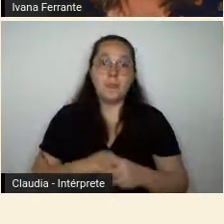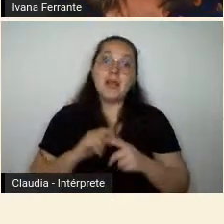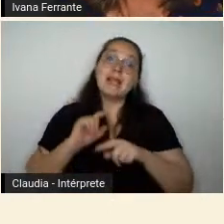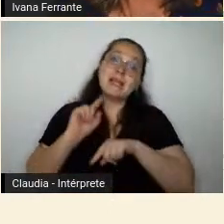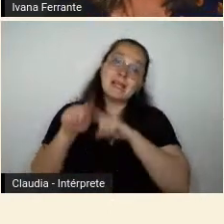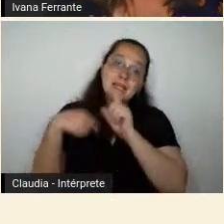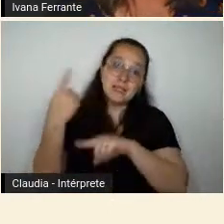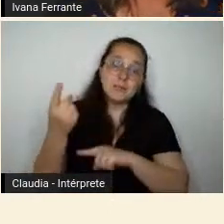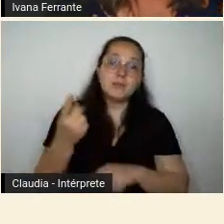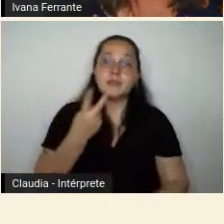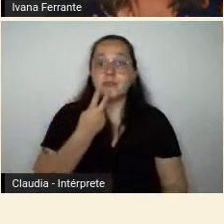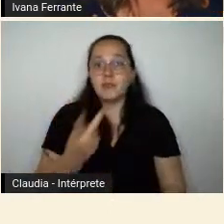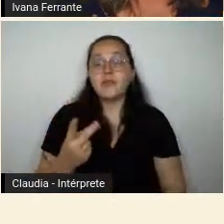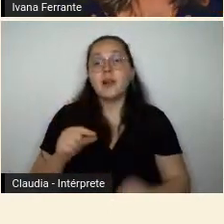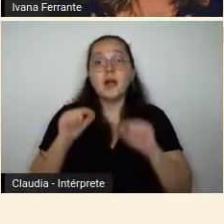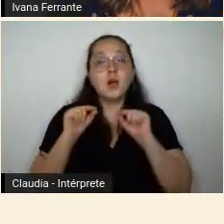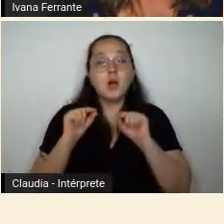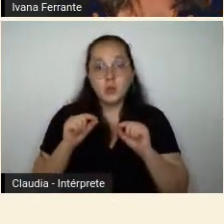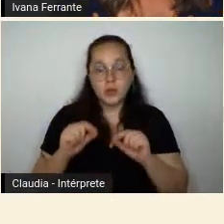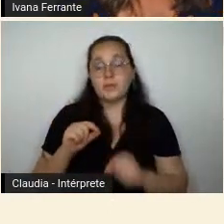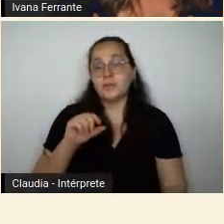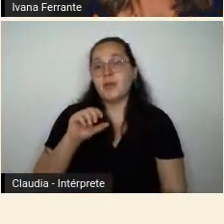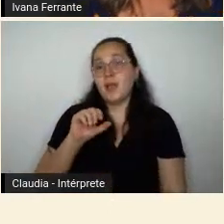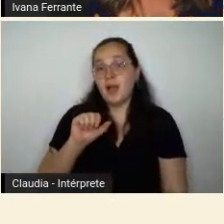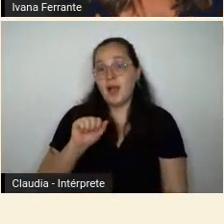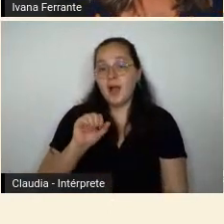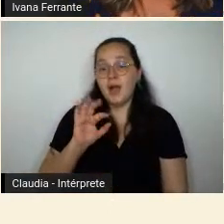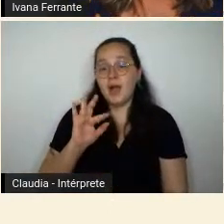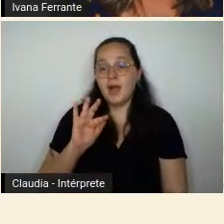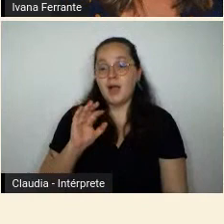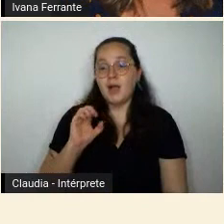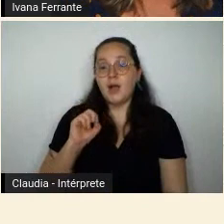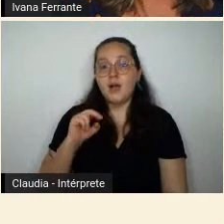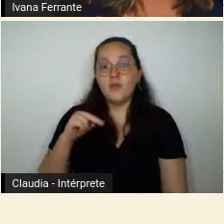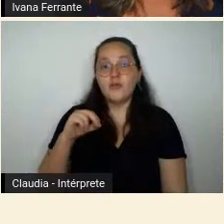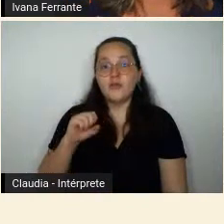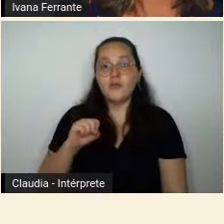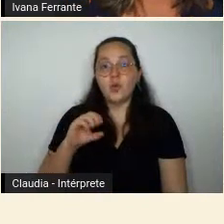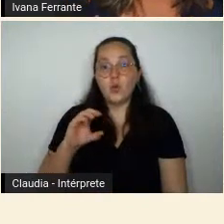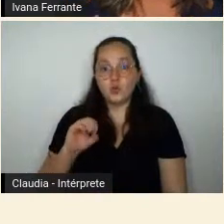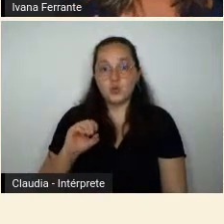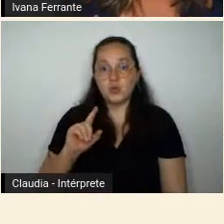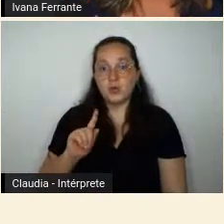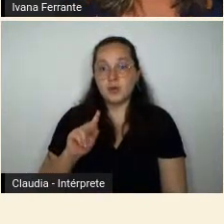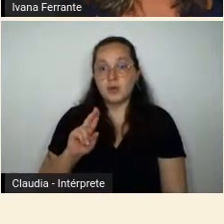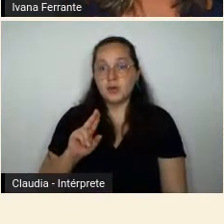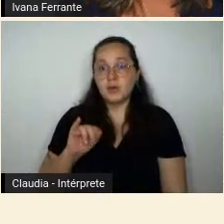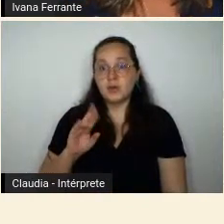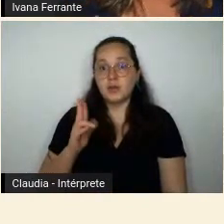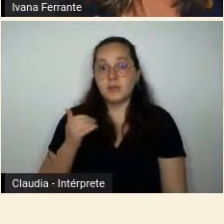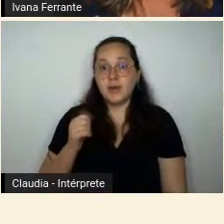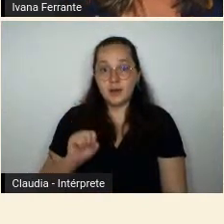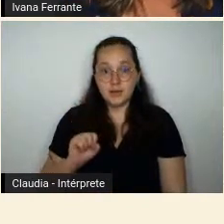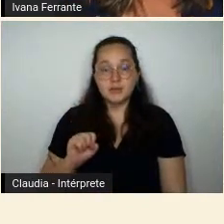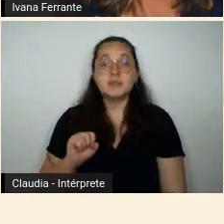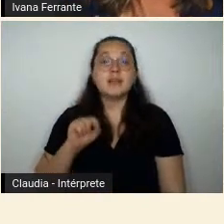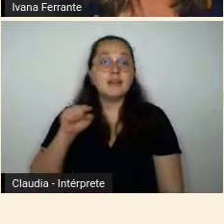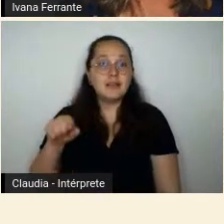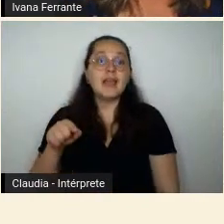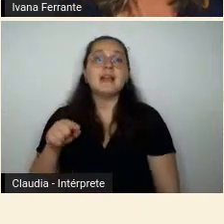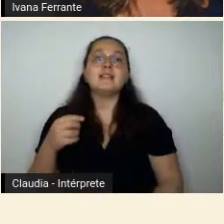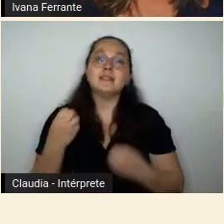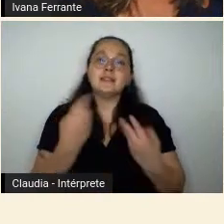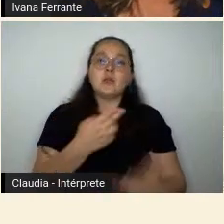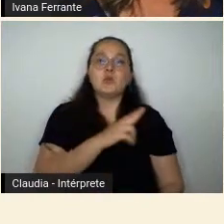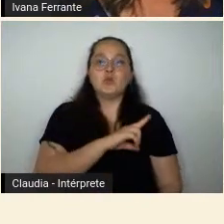simbolista mineiro Alfonso de Guimarães, que, aliás, é responsável pelo nome da casa, Vila Crial. Foi o Alfonso